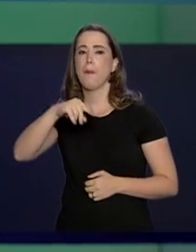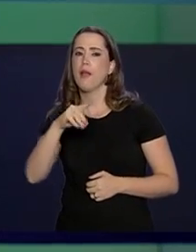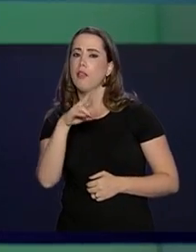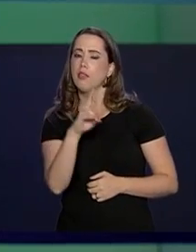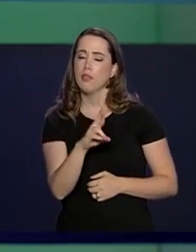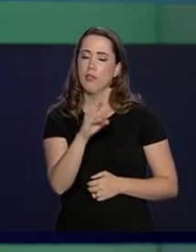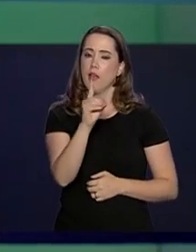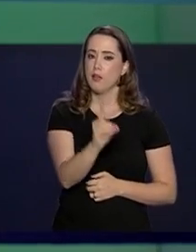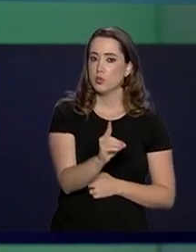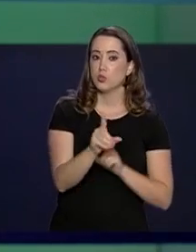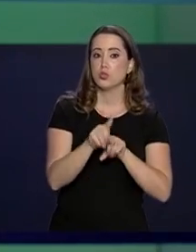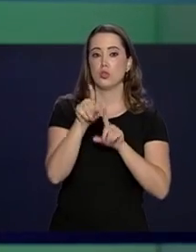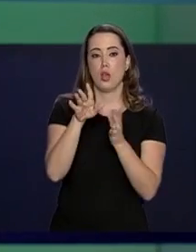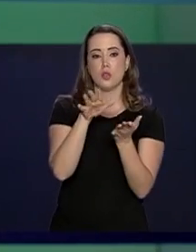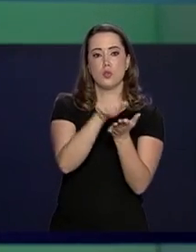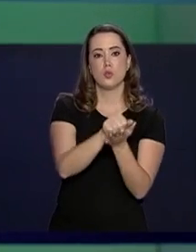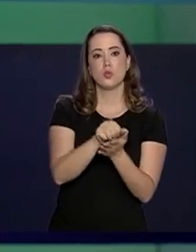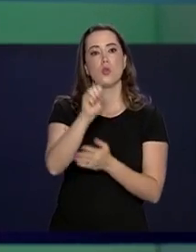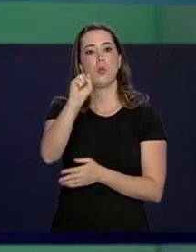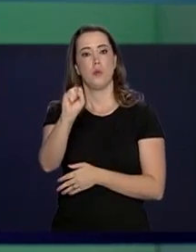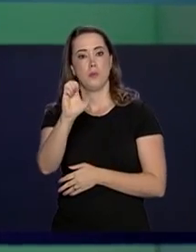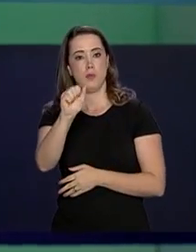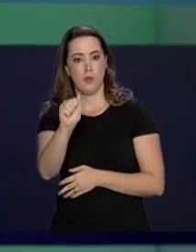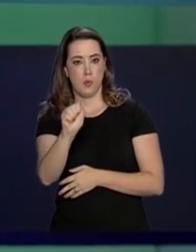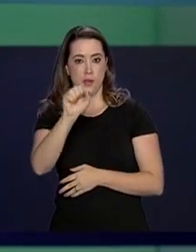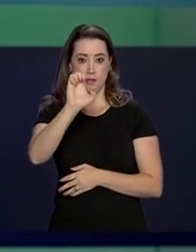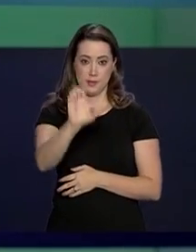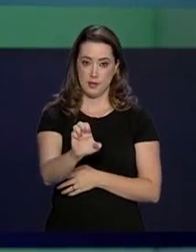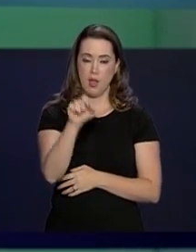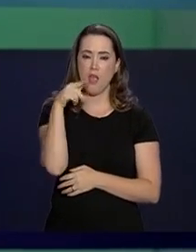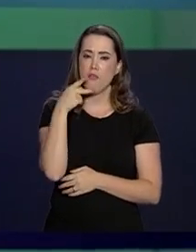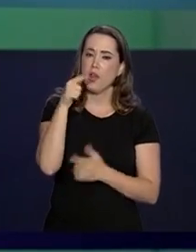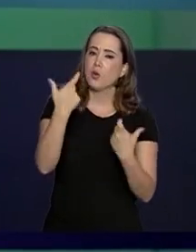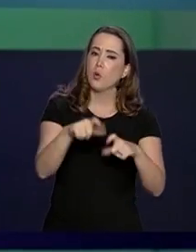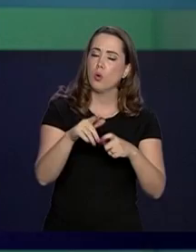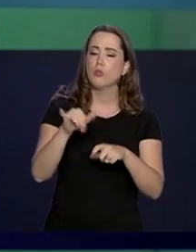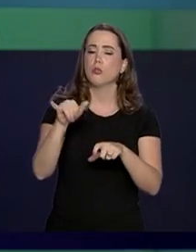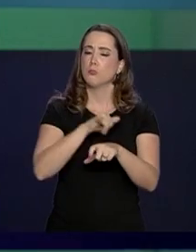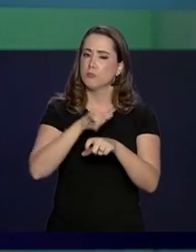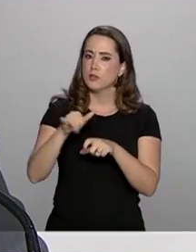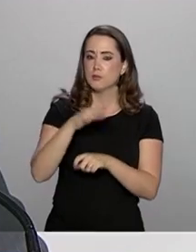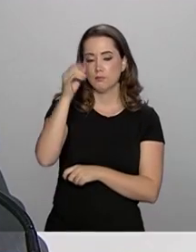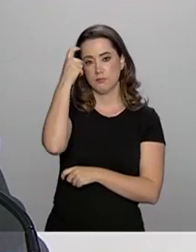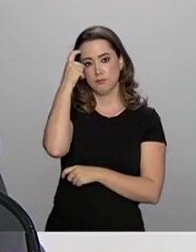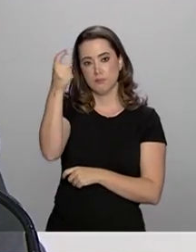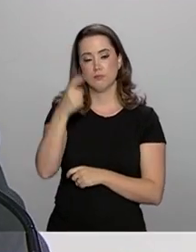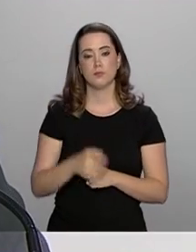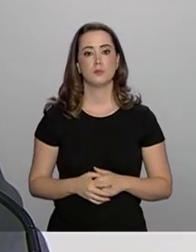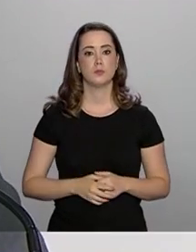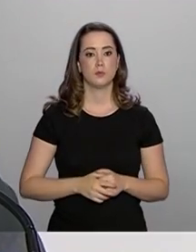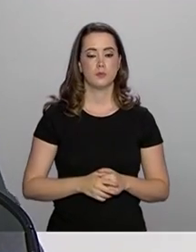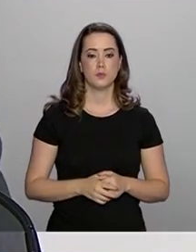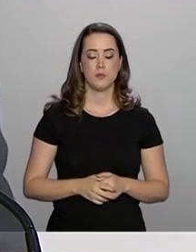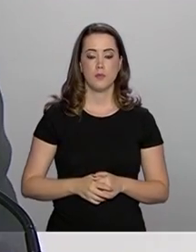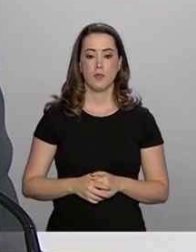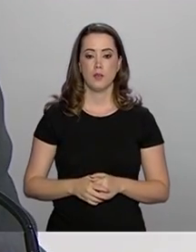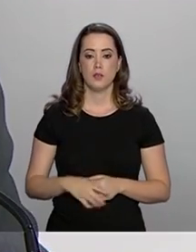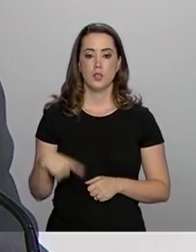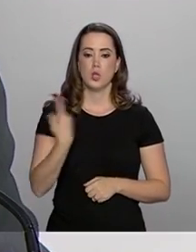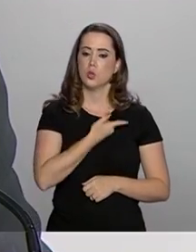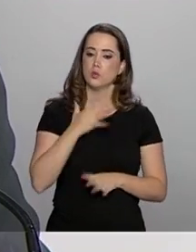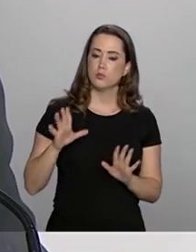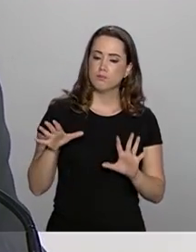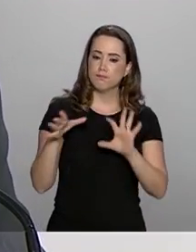comando da Secretaria de Assuntos Estratégicos e diz que o órgão será um polo de inteligência. Nós vamos